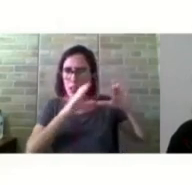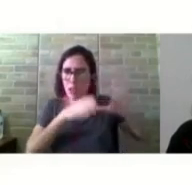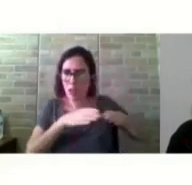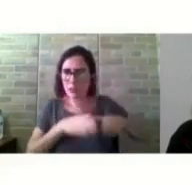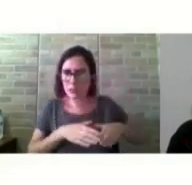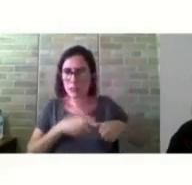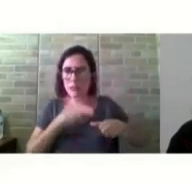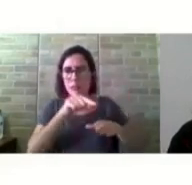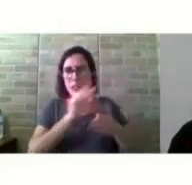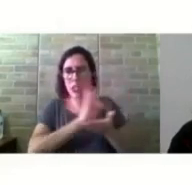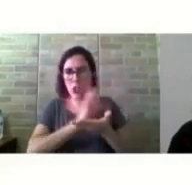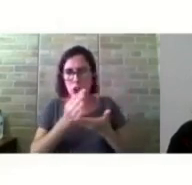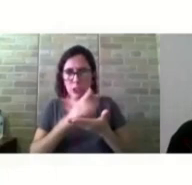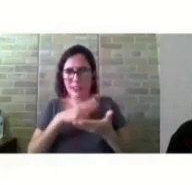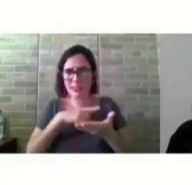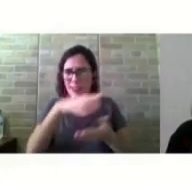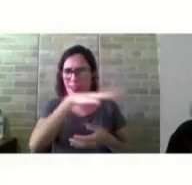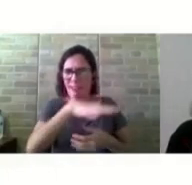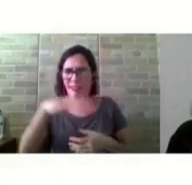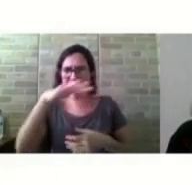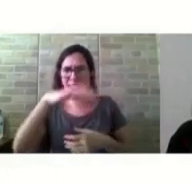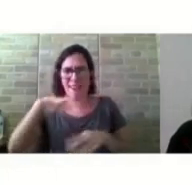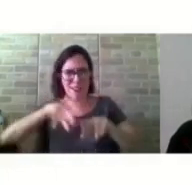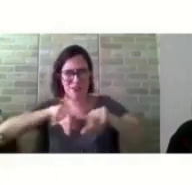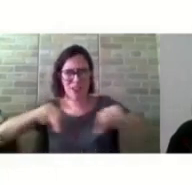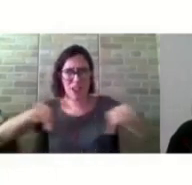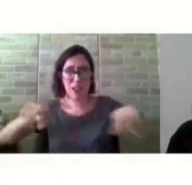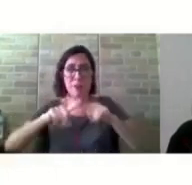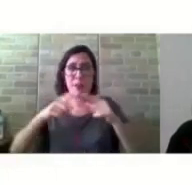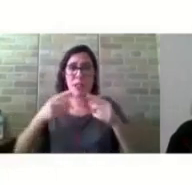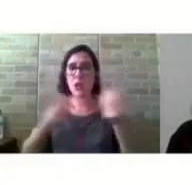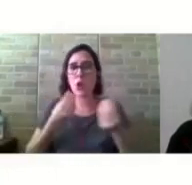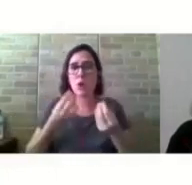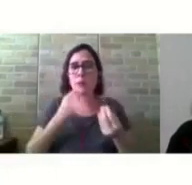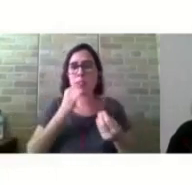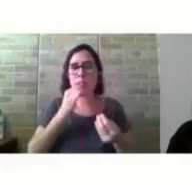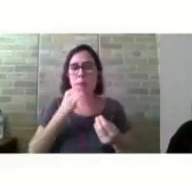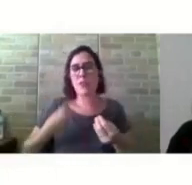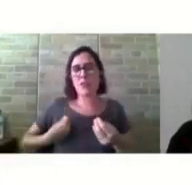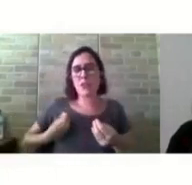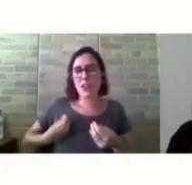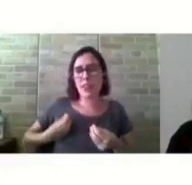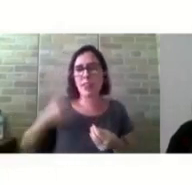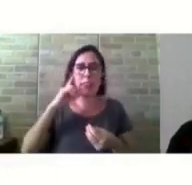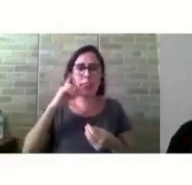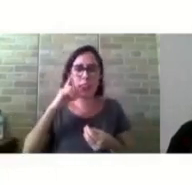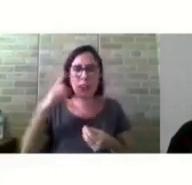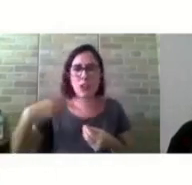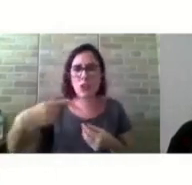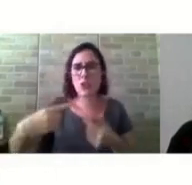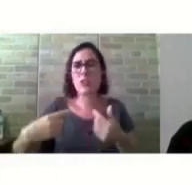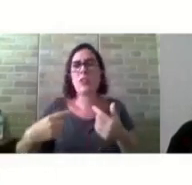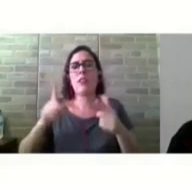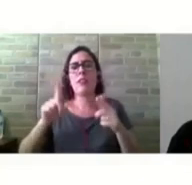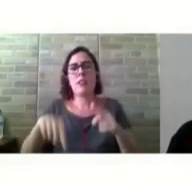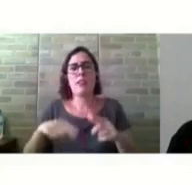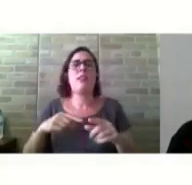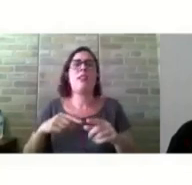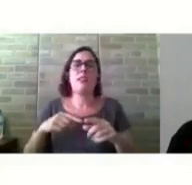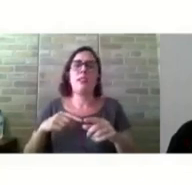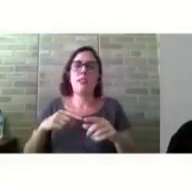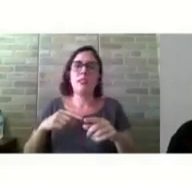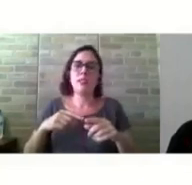todas essas áreas, auxílios para a vida prática e diária, comunicação suplementar e alternativa, recursos de acessibilidade ao